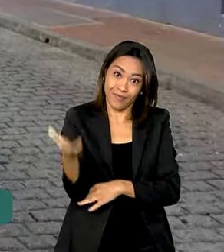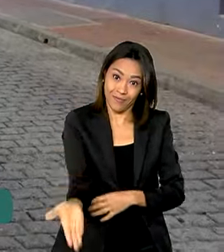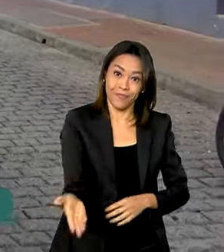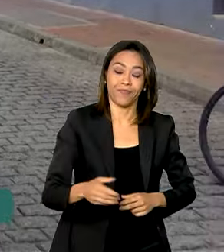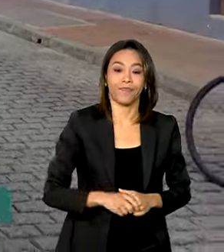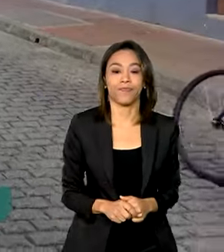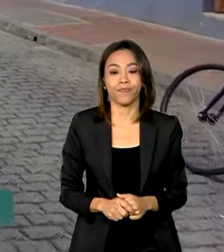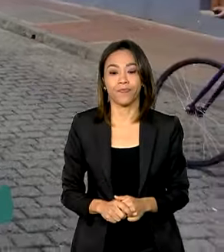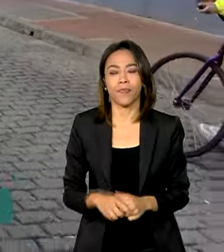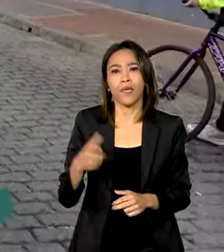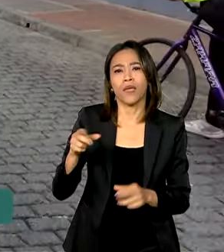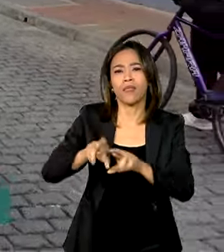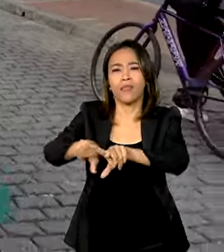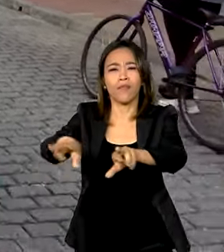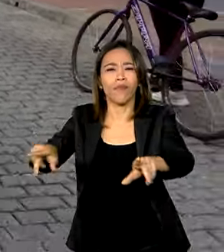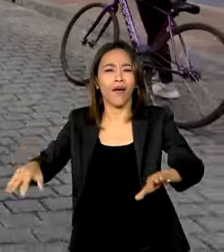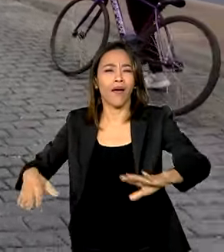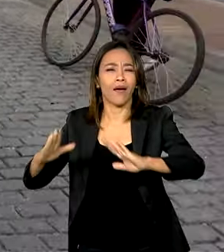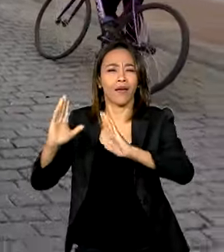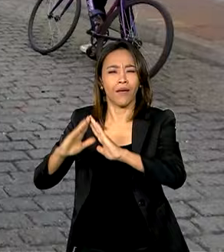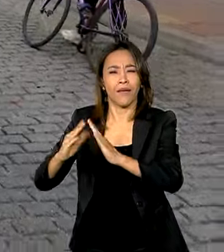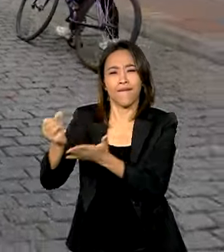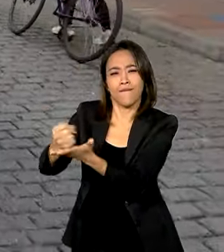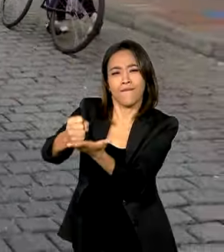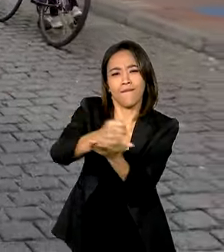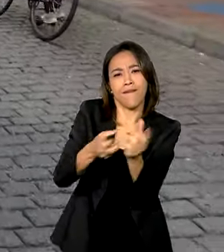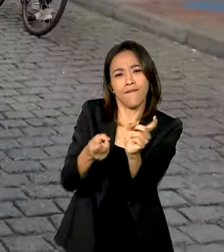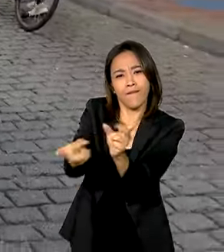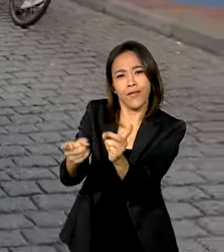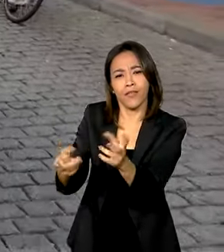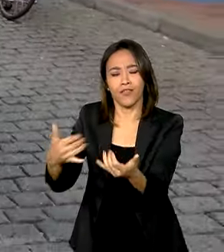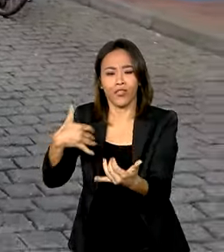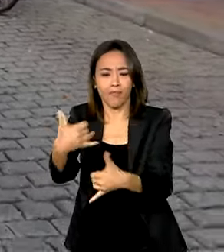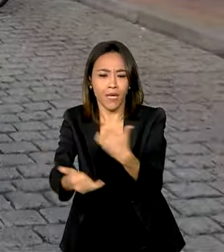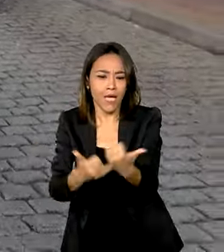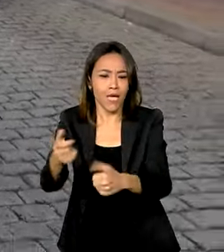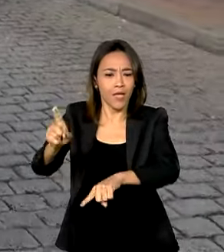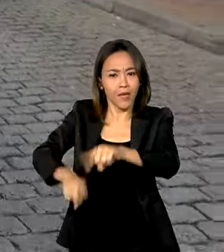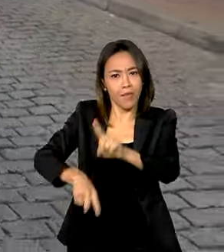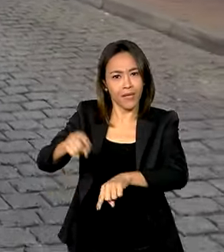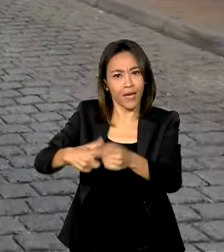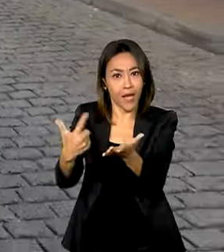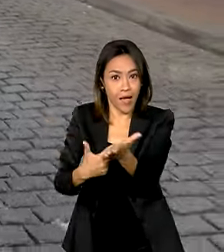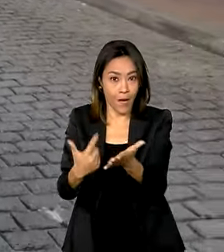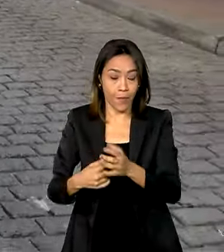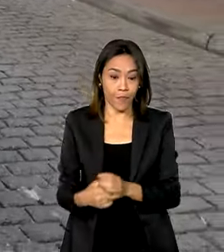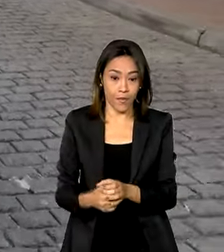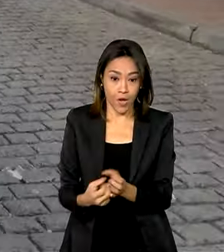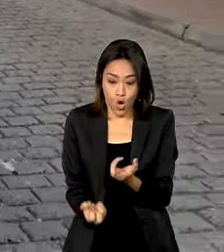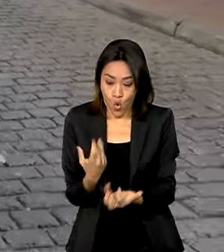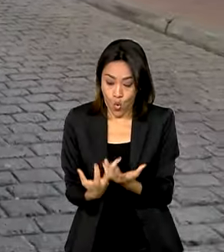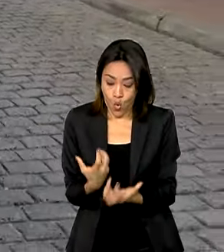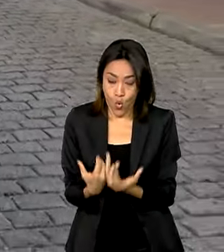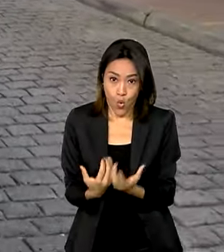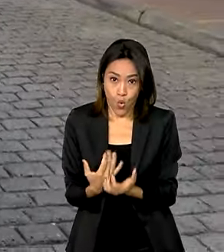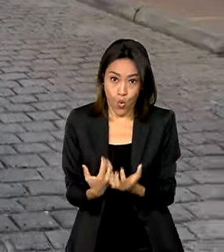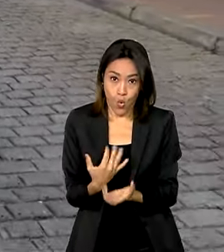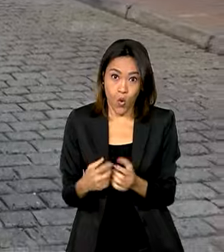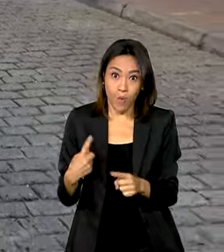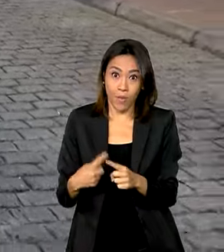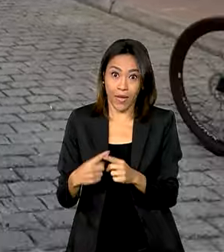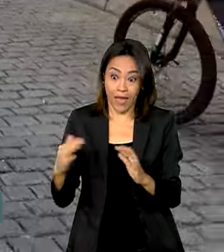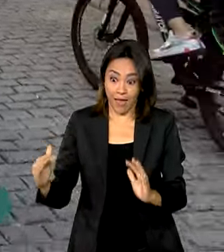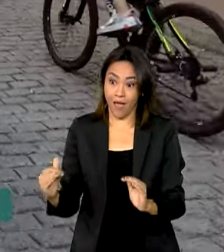Aqui, muitas farmácias também vendem brinquedos e material escolar. A água na panela ferve mais rápido, por causa da